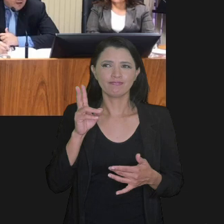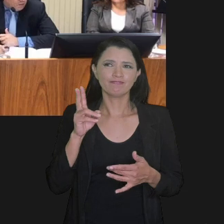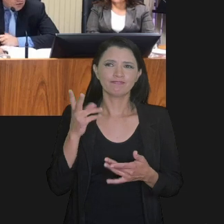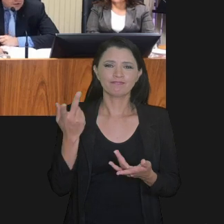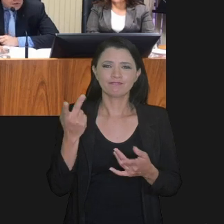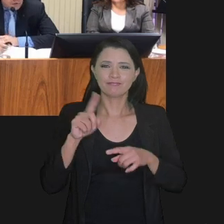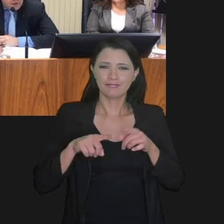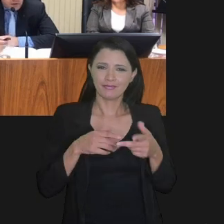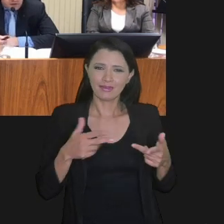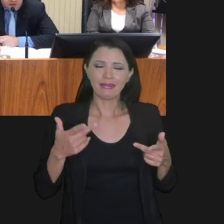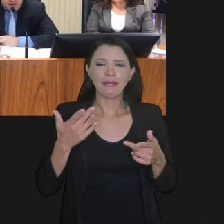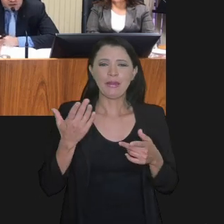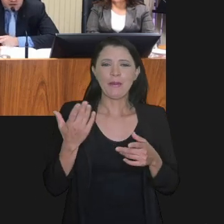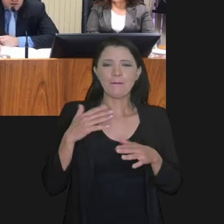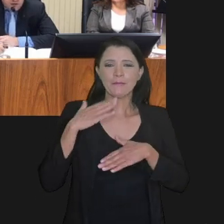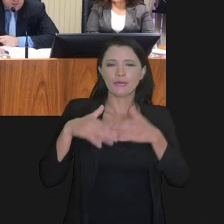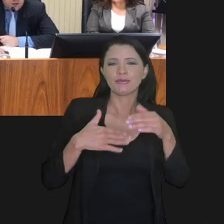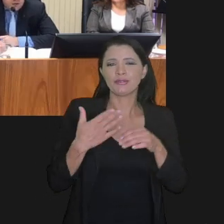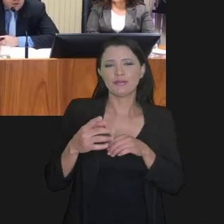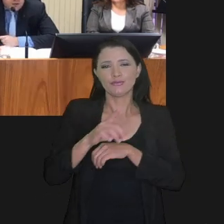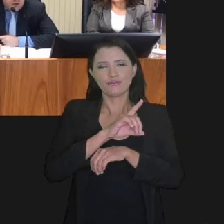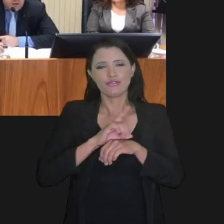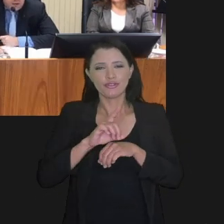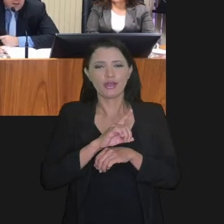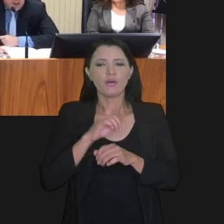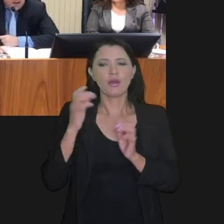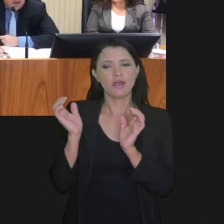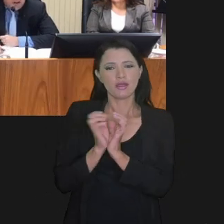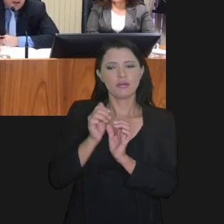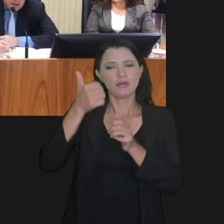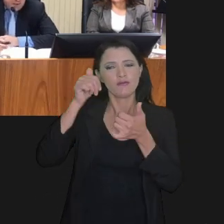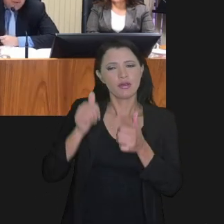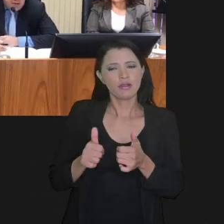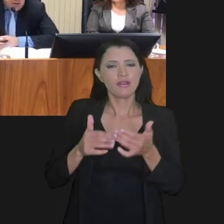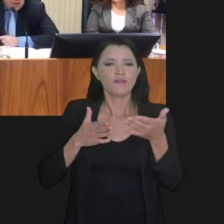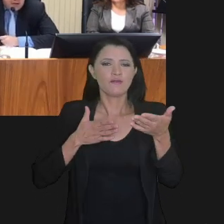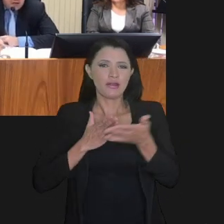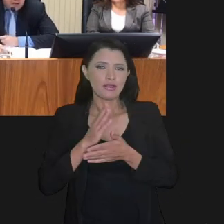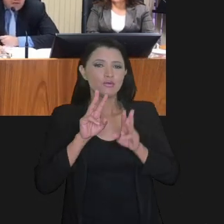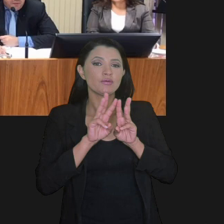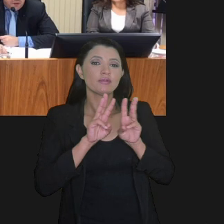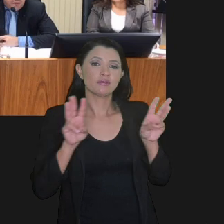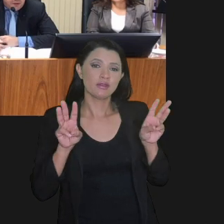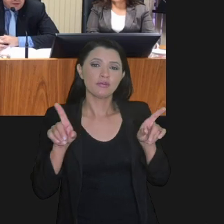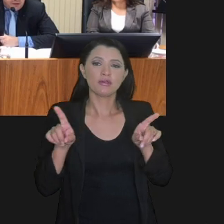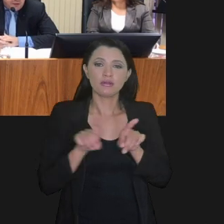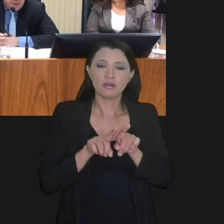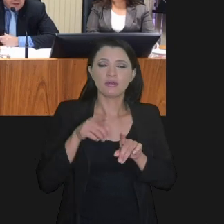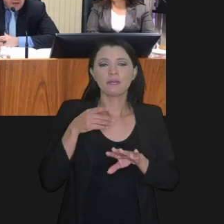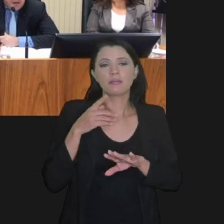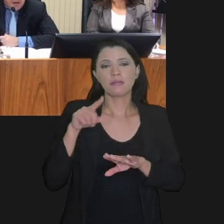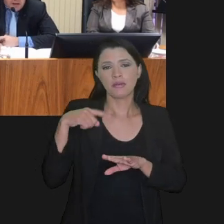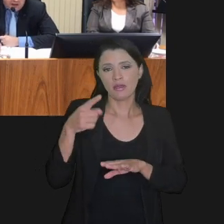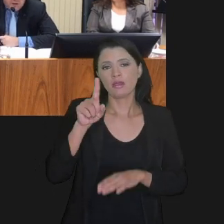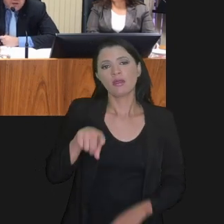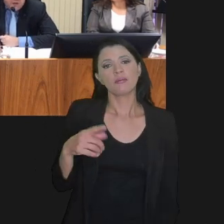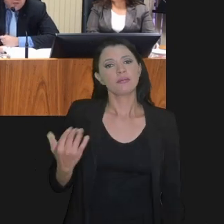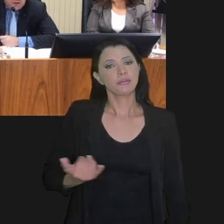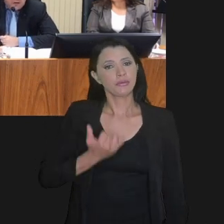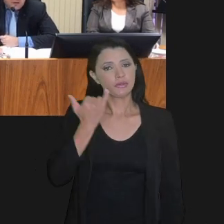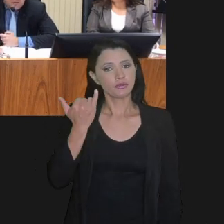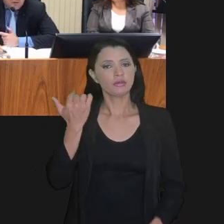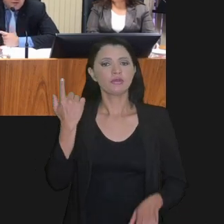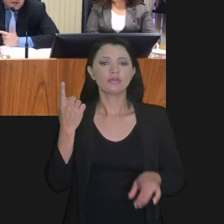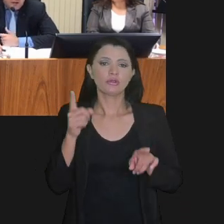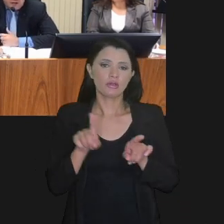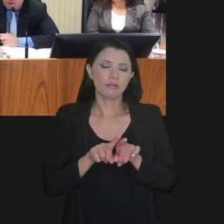Aqui, algumas questões mais operacionais, a questão de processar digital, equipe avalia e realiza o definimento via sistema e também é uma